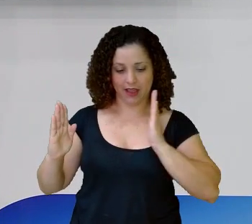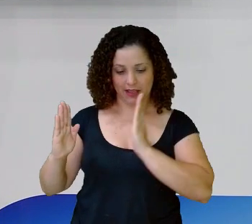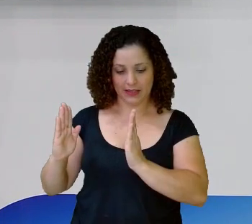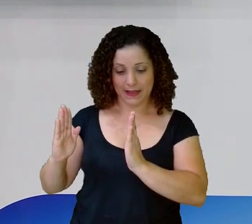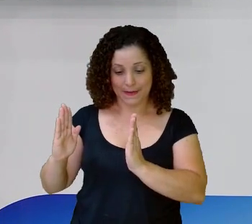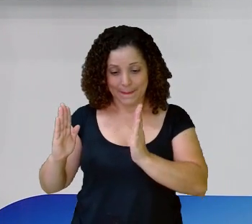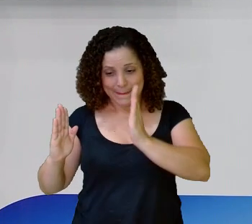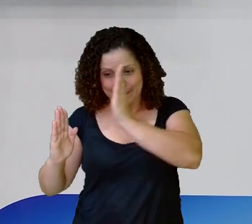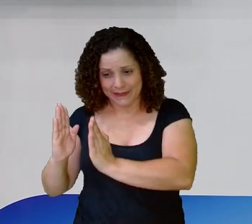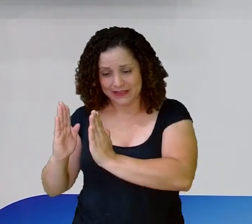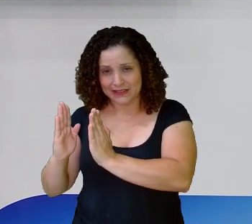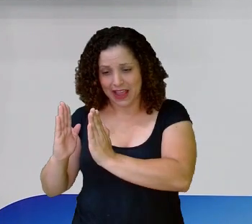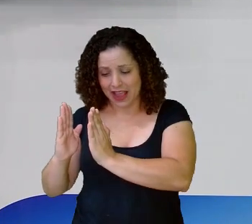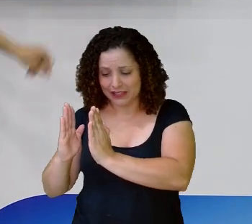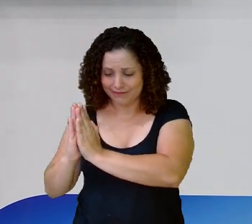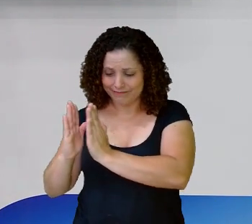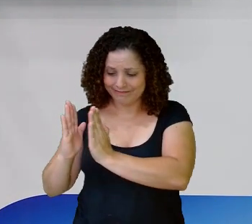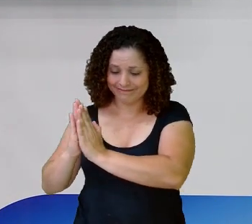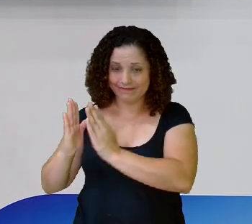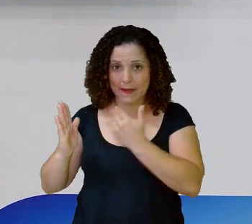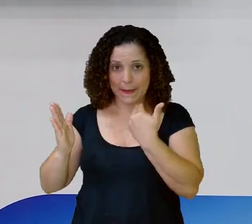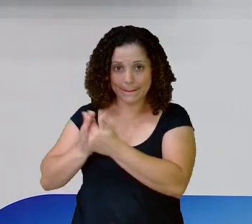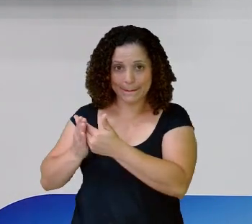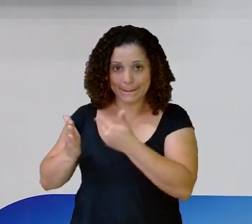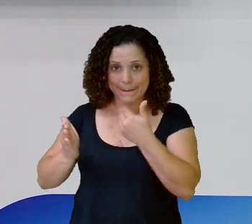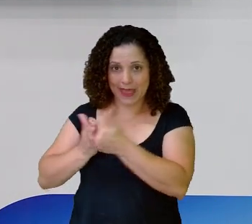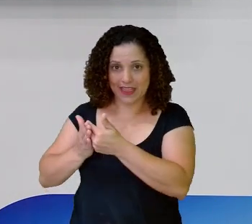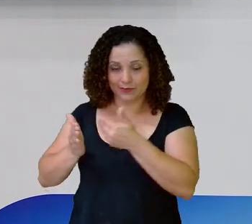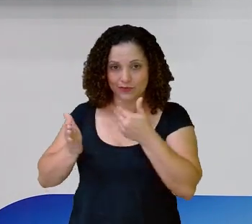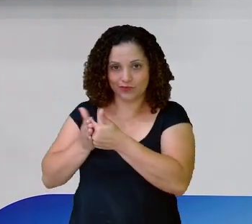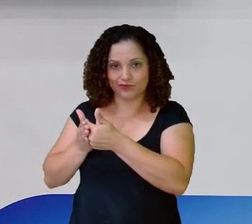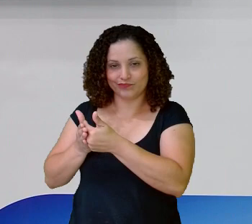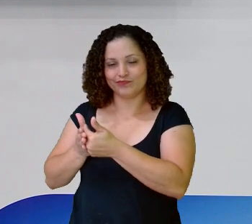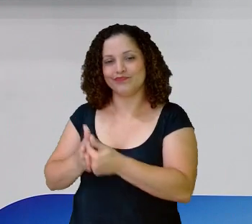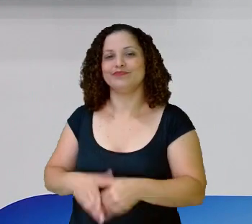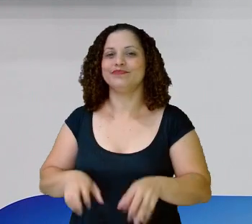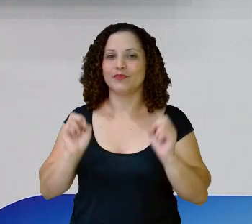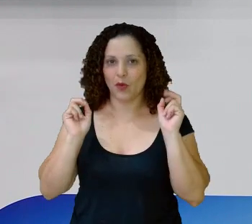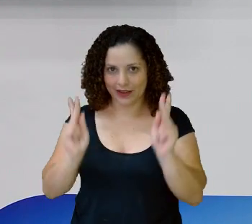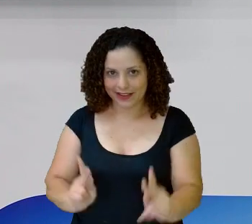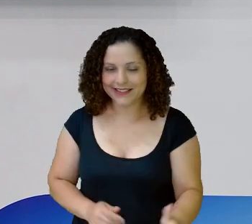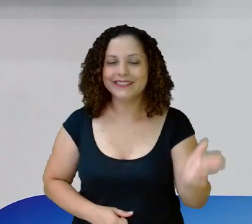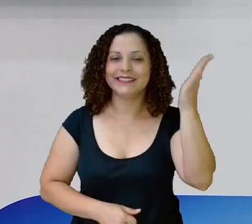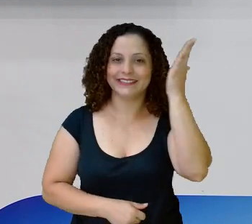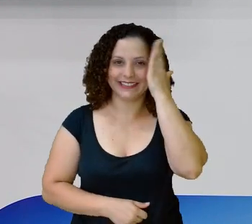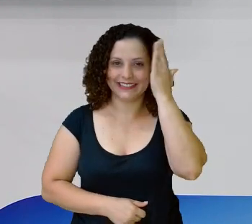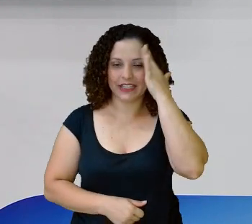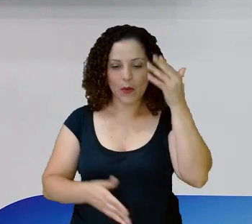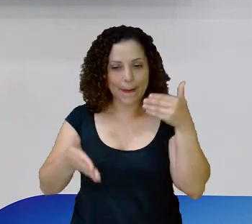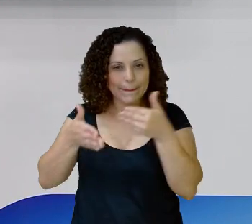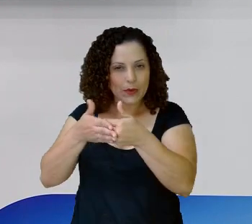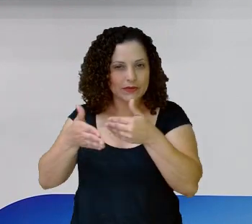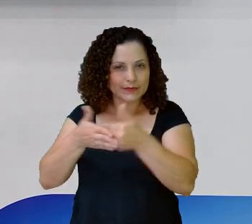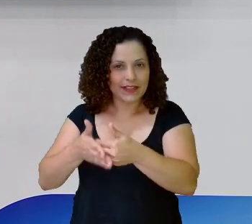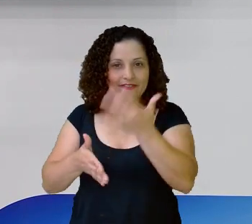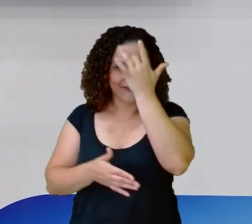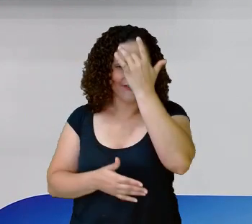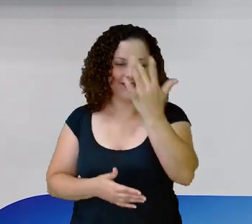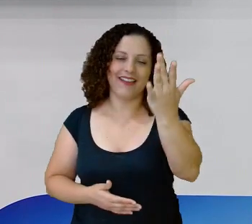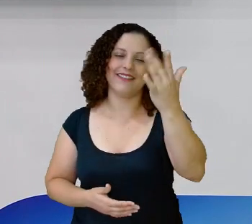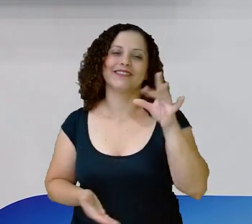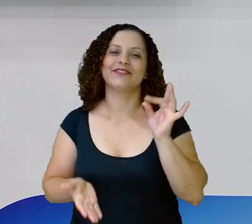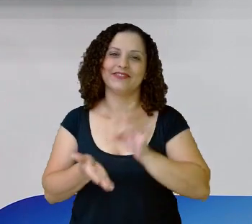Então ele está aqui Mais próximo Dessa centena Estão compreendendo A aproximação? Não é fácil?